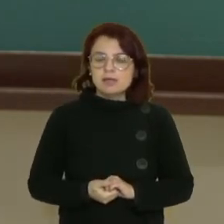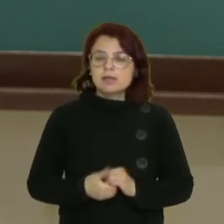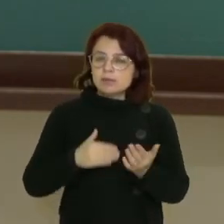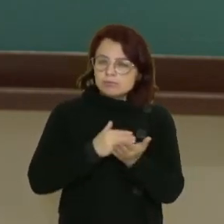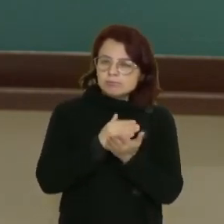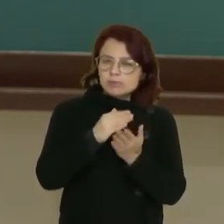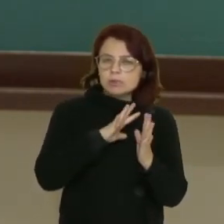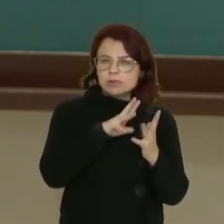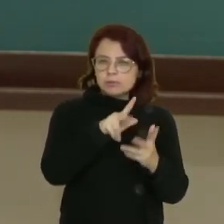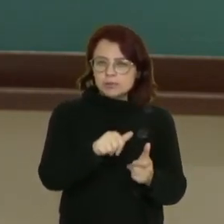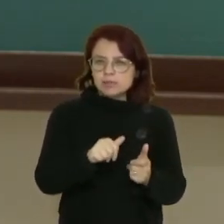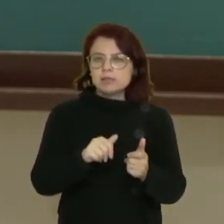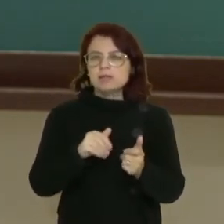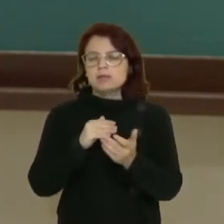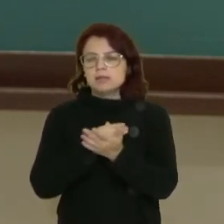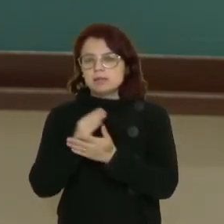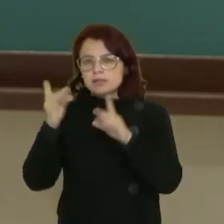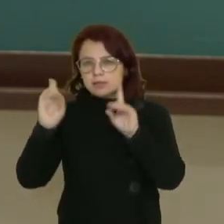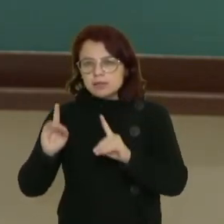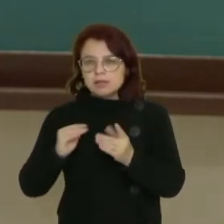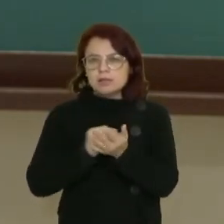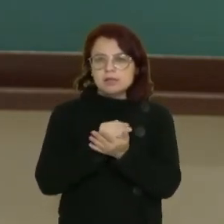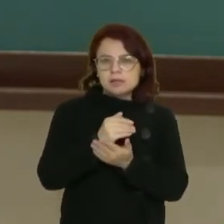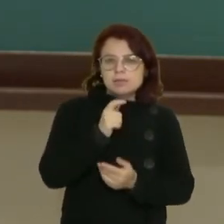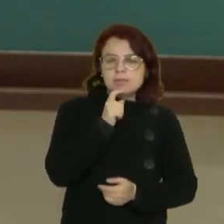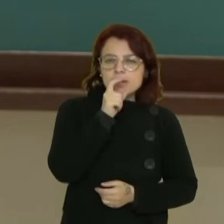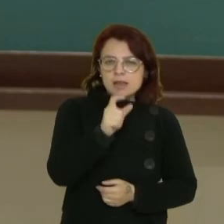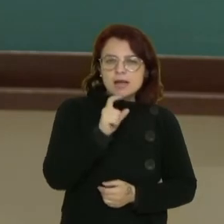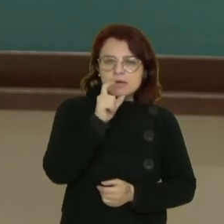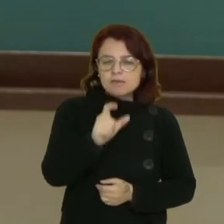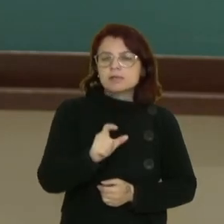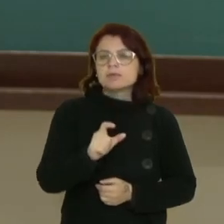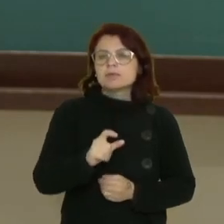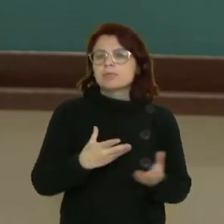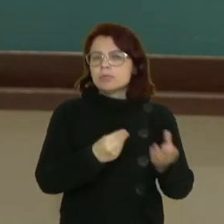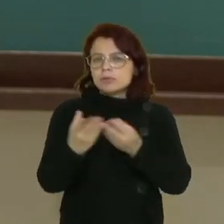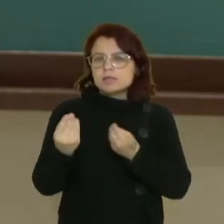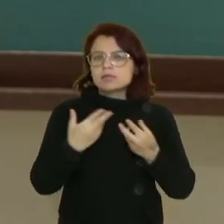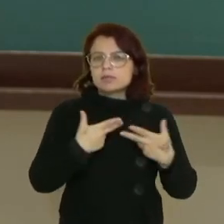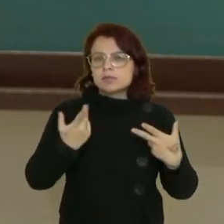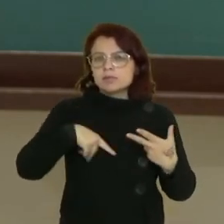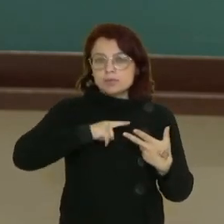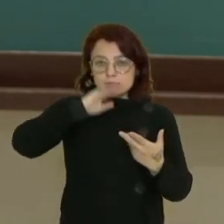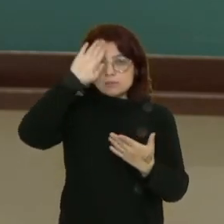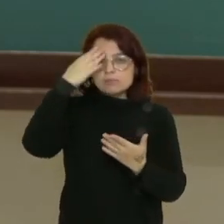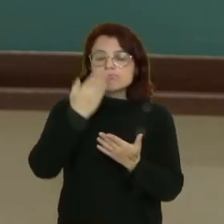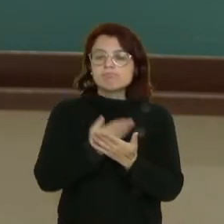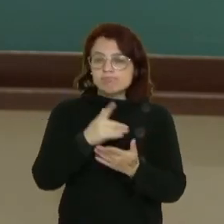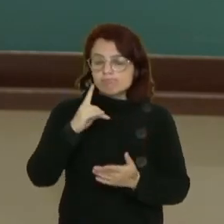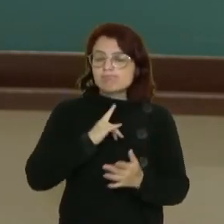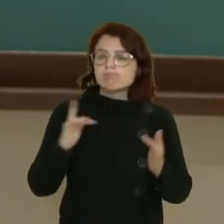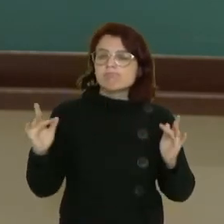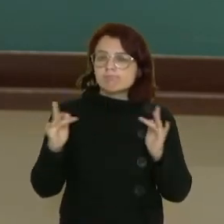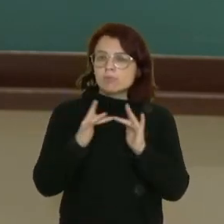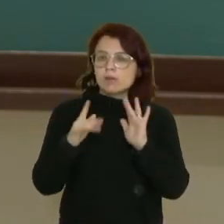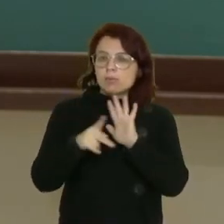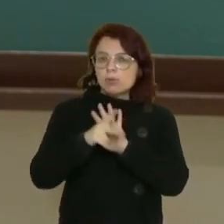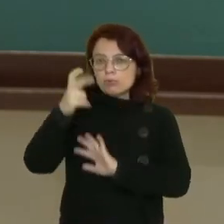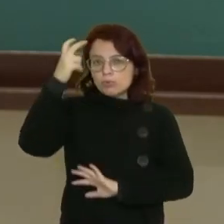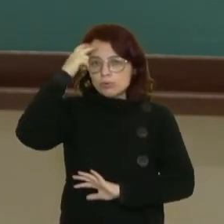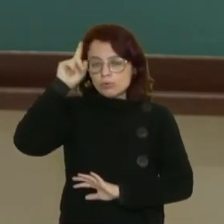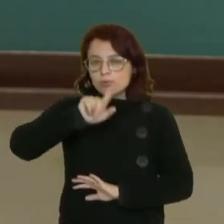do universo, as palavras, inclusive muito daquilo que nós acreditamos, tem a ver aí com a cultura